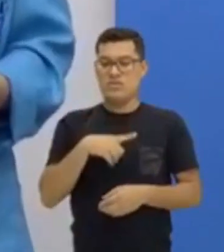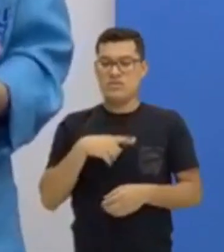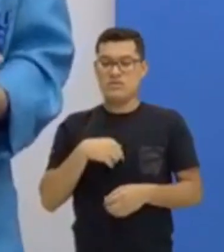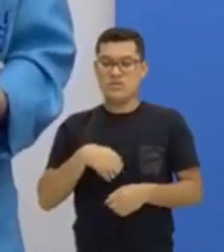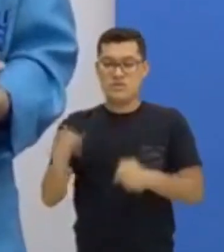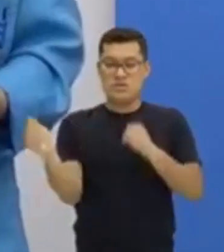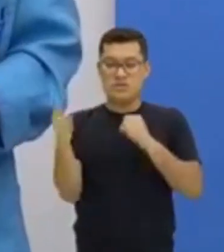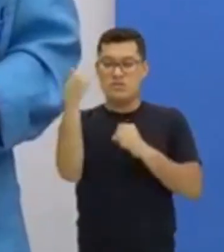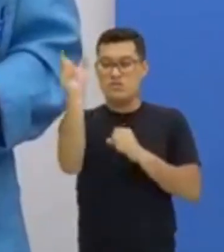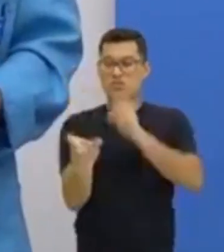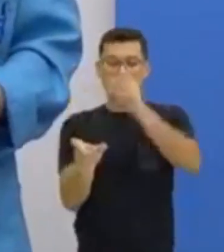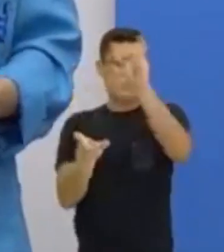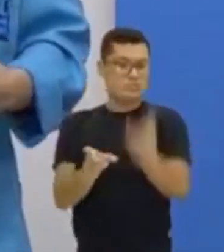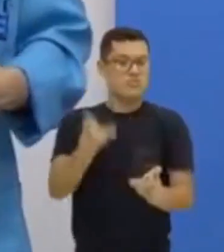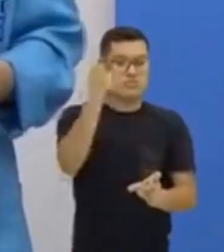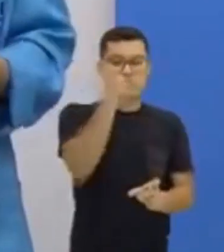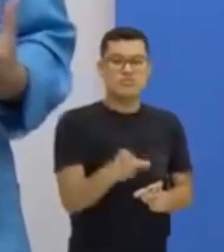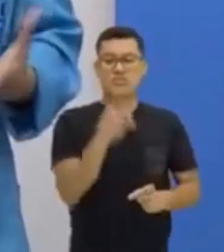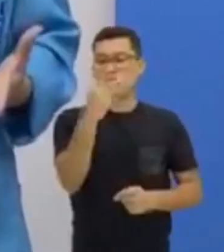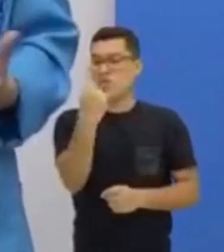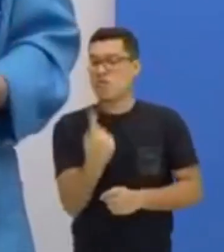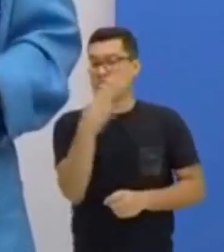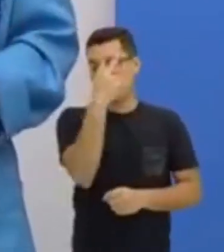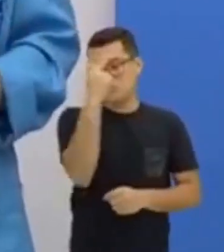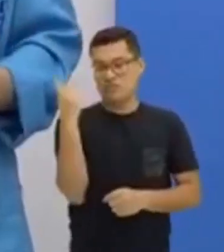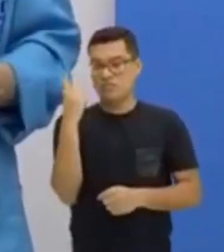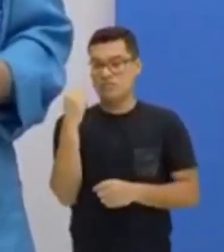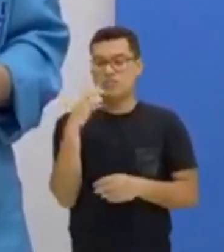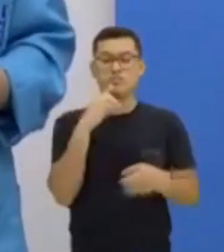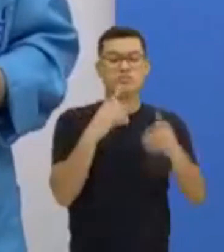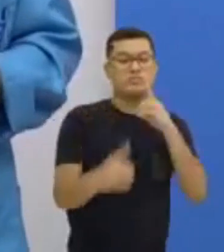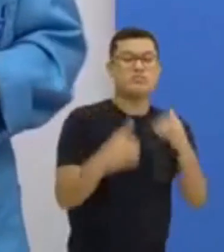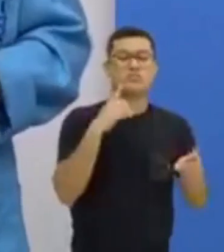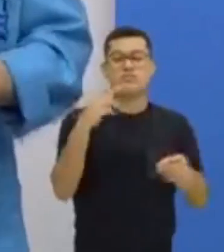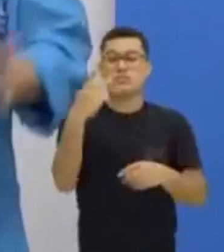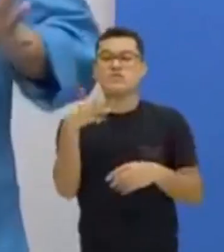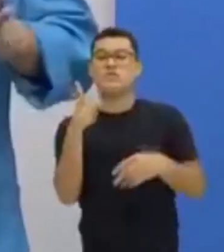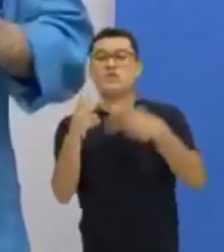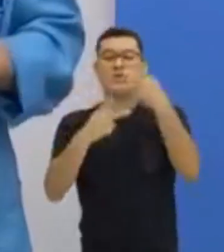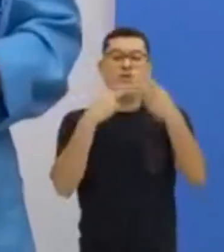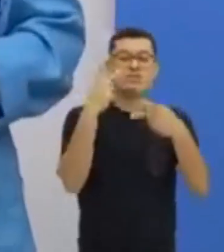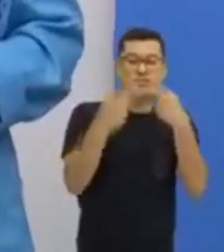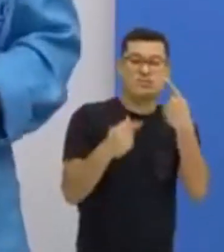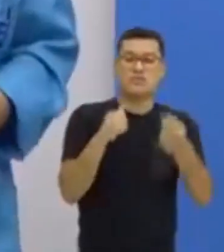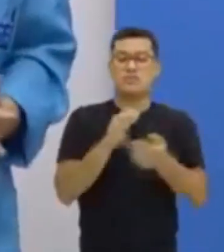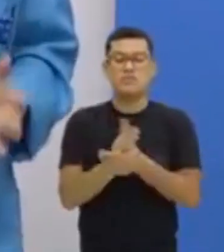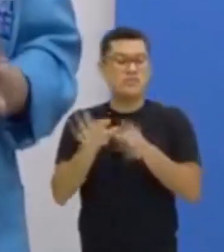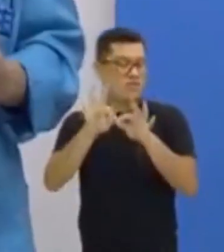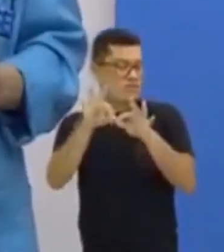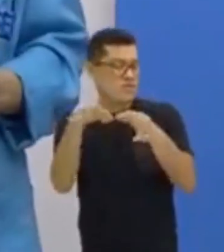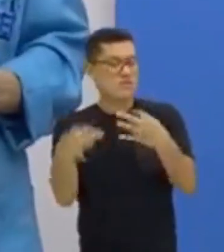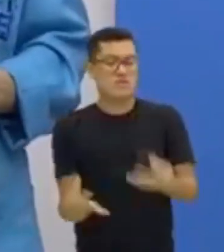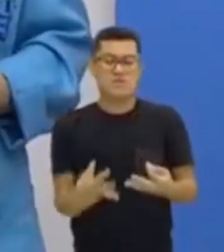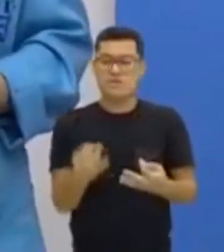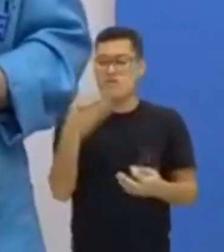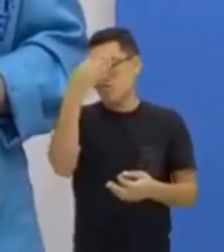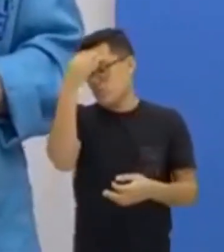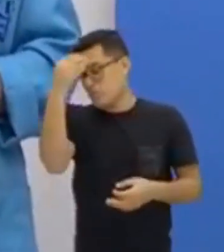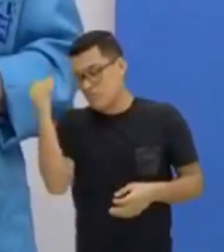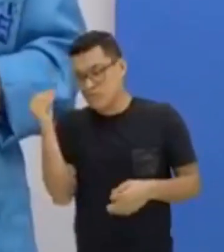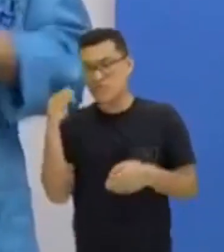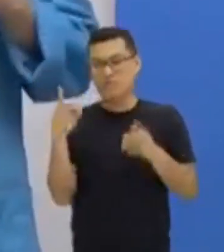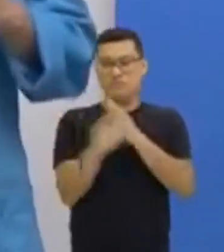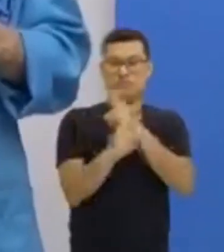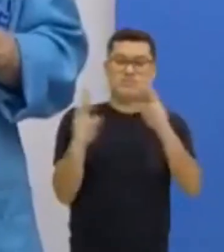representar uma pessoa na hora do seu discurso, da sua fala. Então, vai ser bem simples. Não esquecendo que a